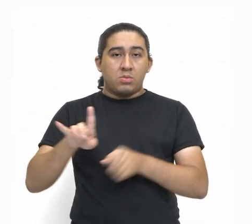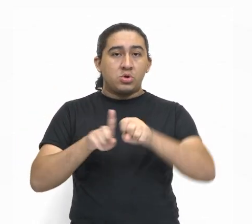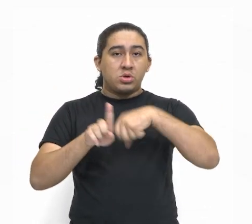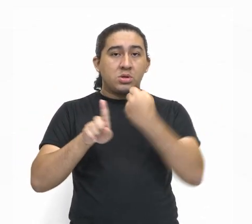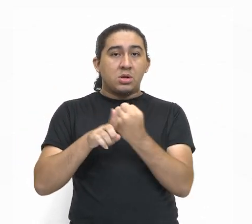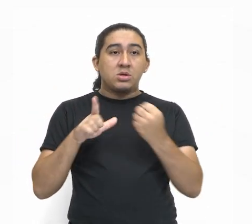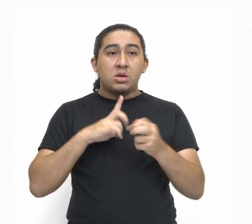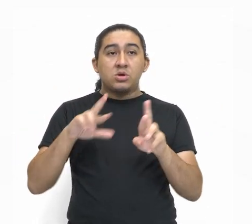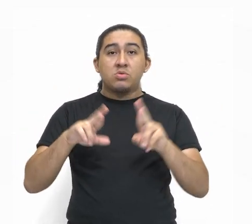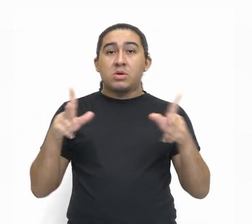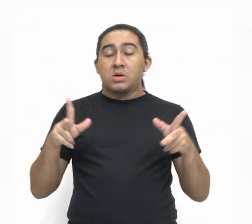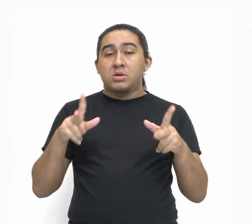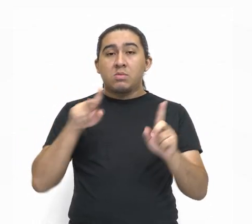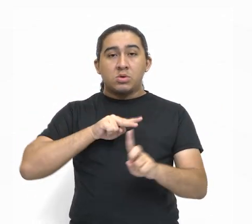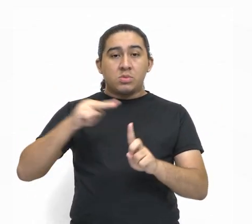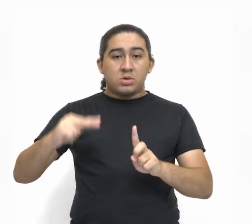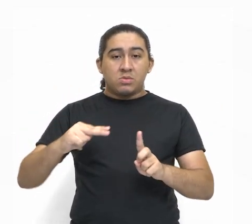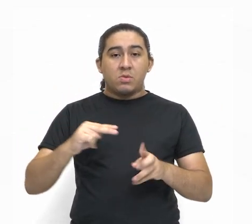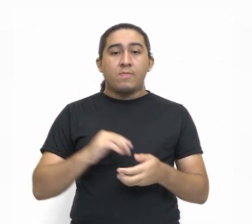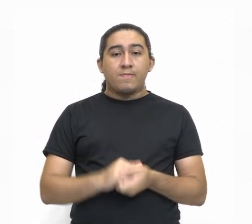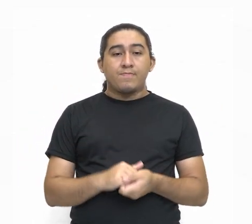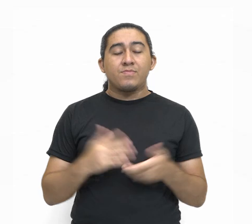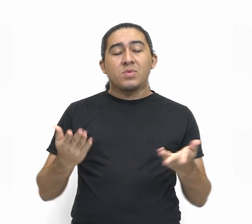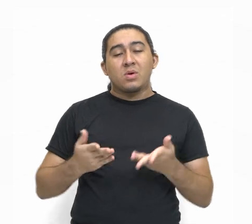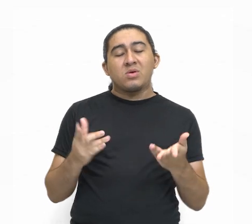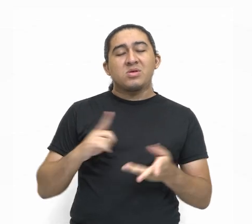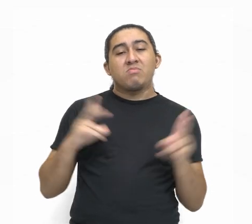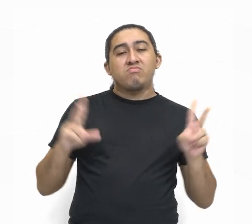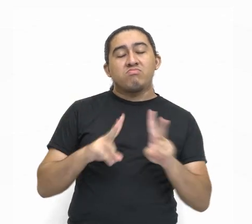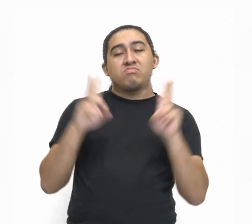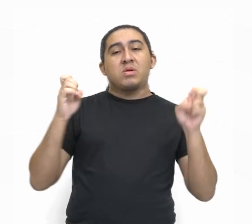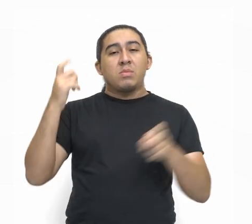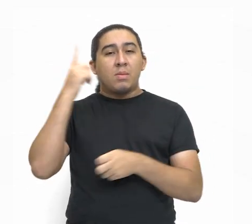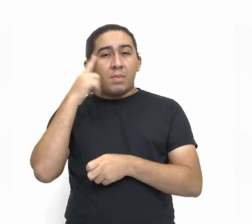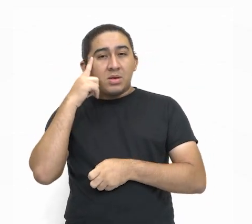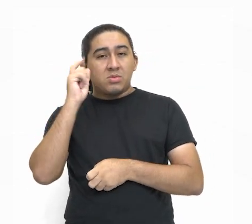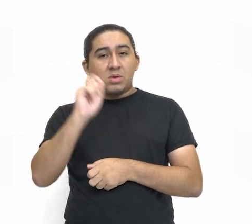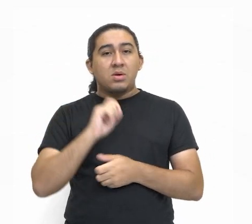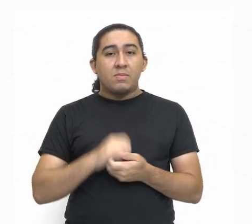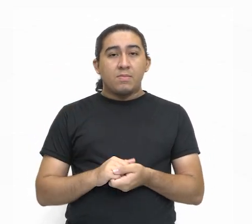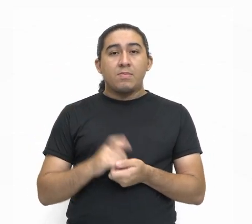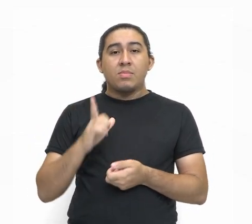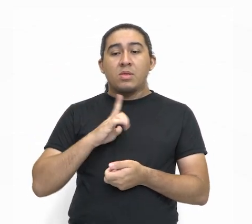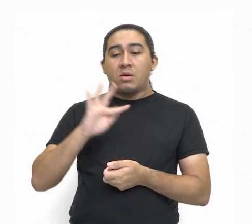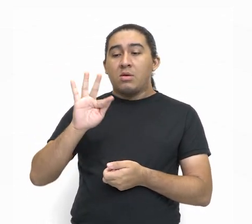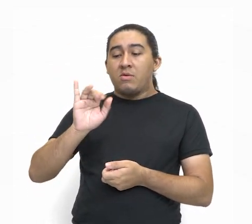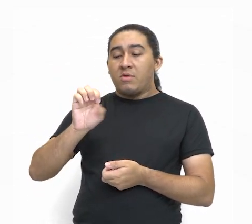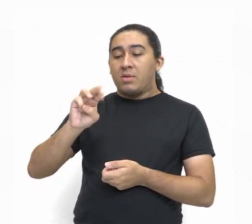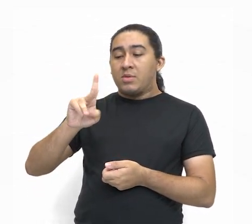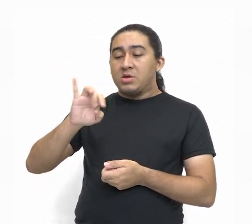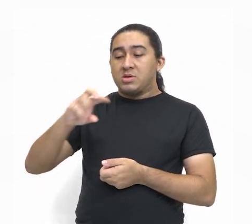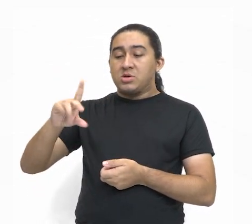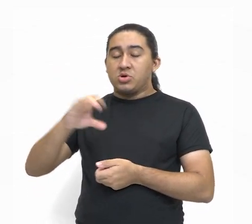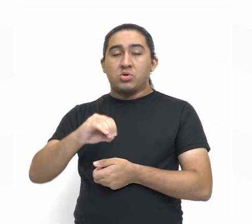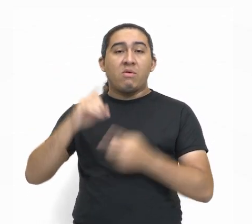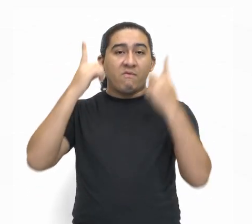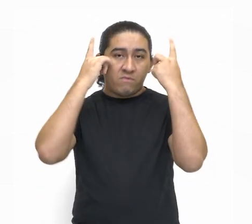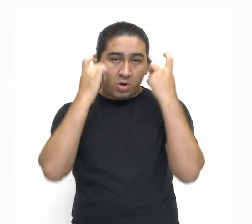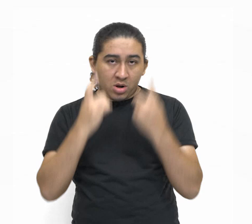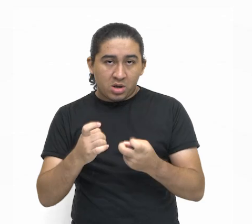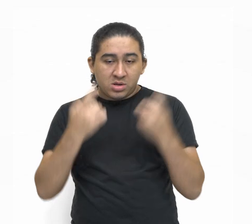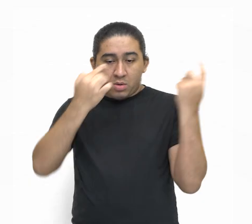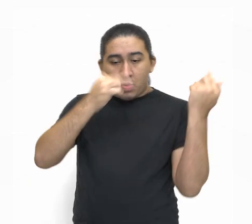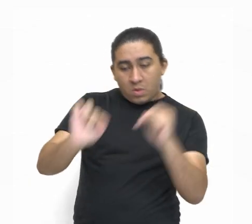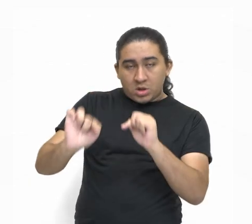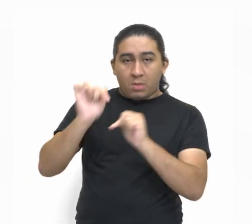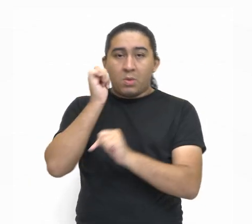diferenciado. Hoje, a fala muito de feminicídio, crimes contra a mulher, por banalidades,